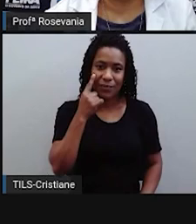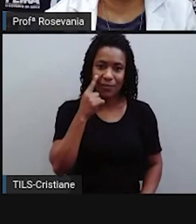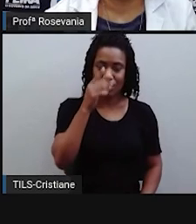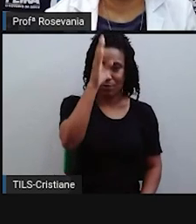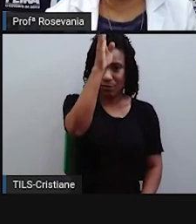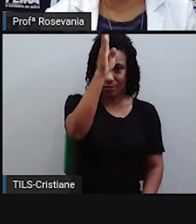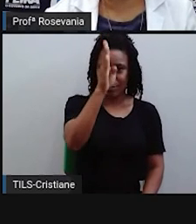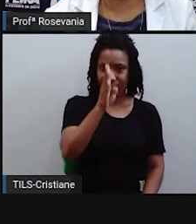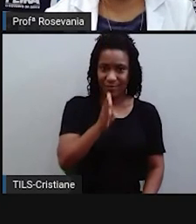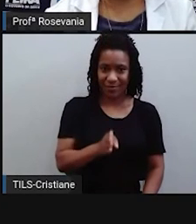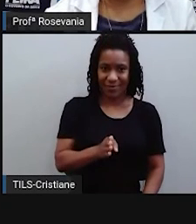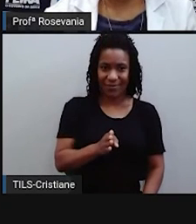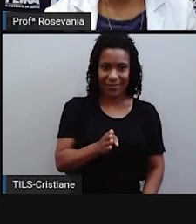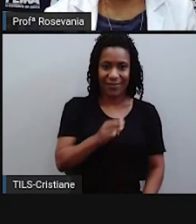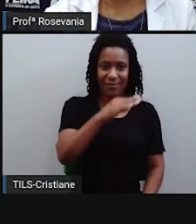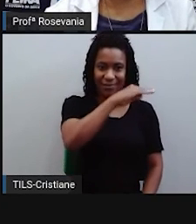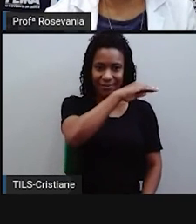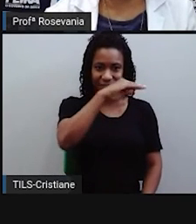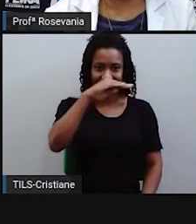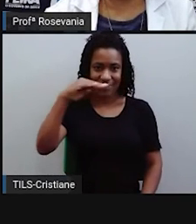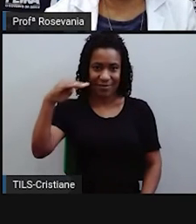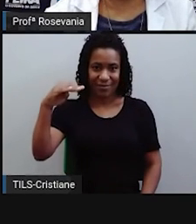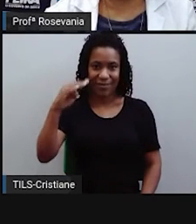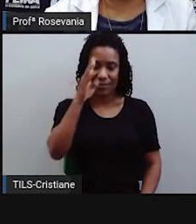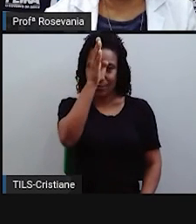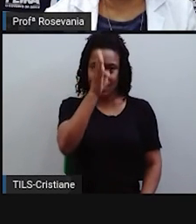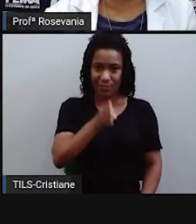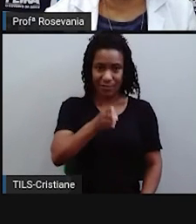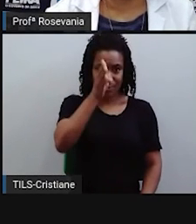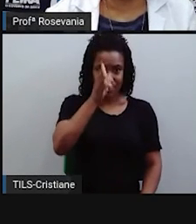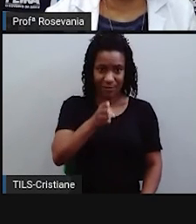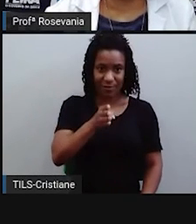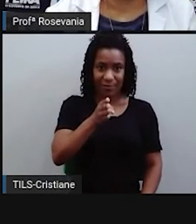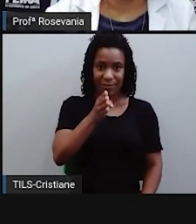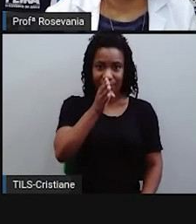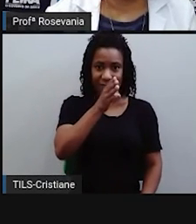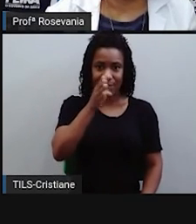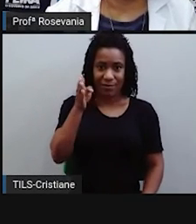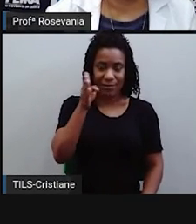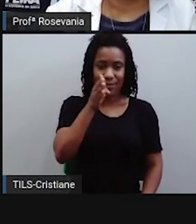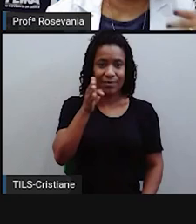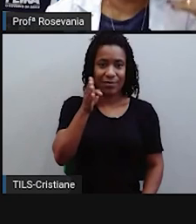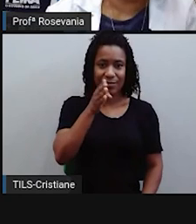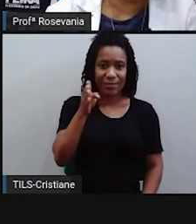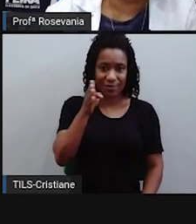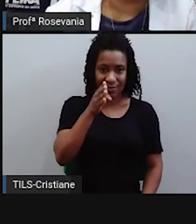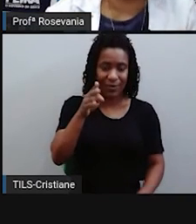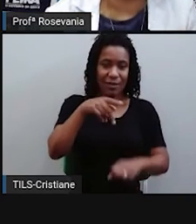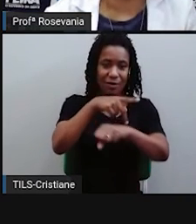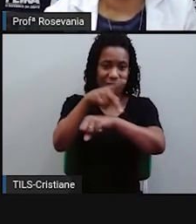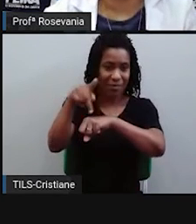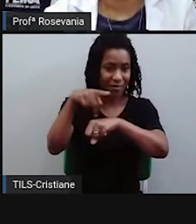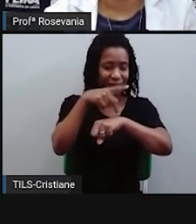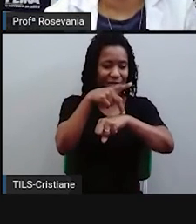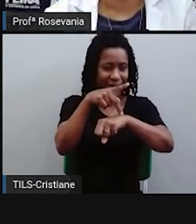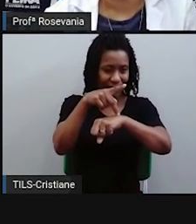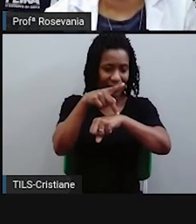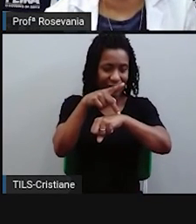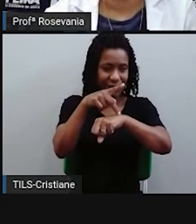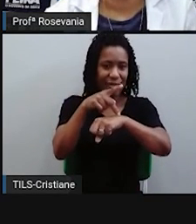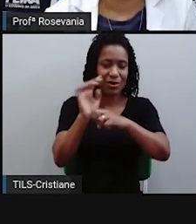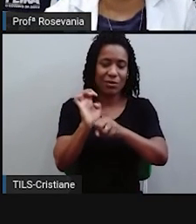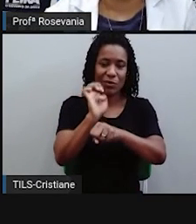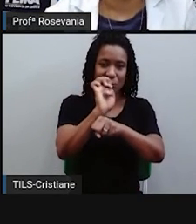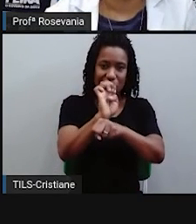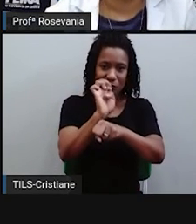aqui, este pedaço, eu estou dizendo que a pessoa, o estado, o país, ou o que você está procurando, está